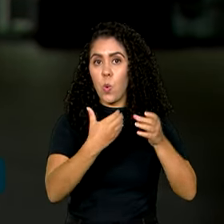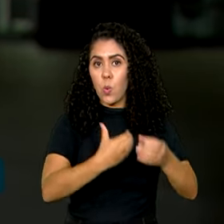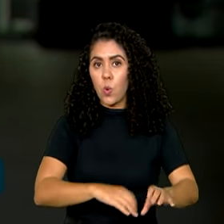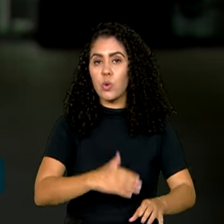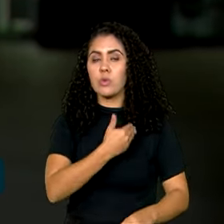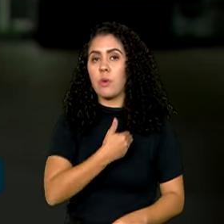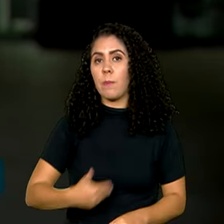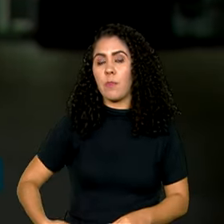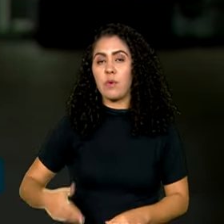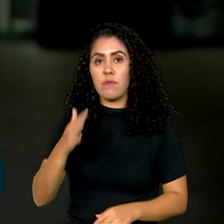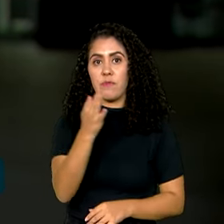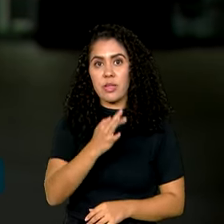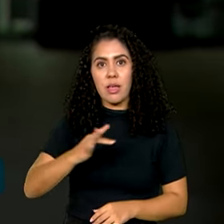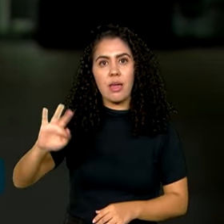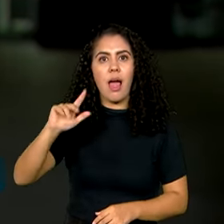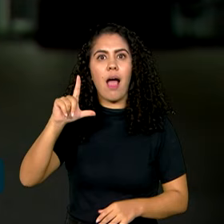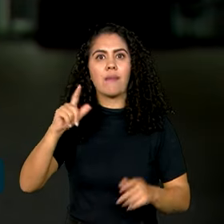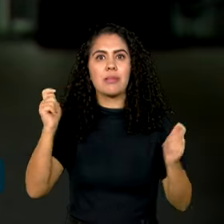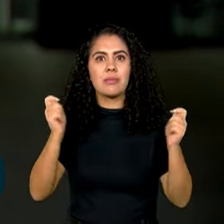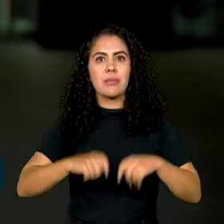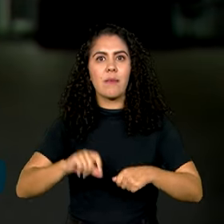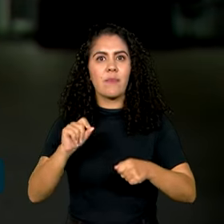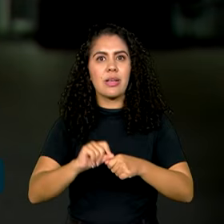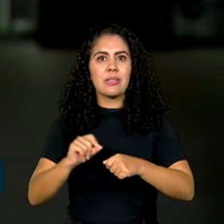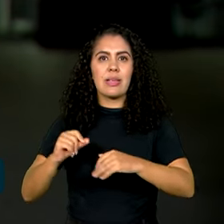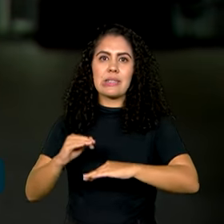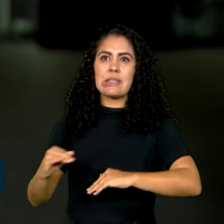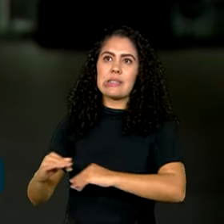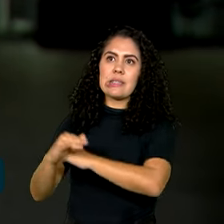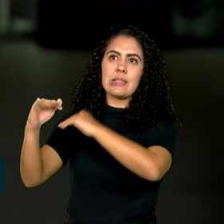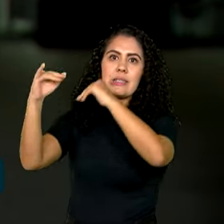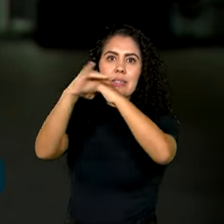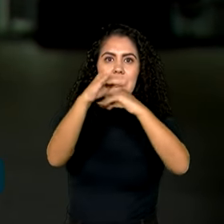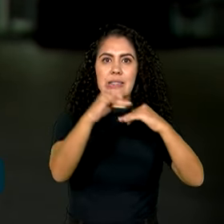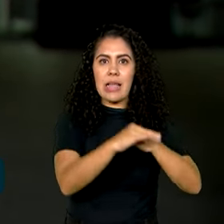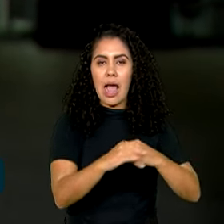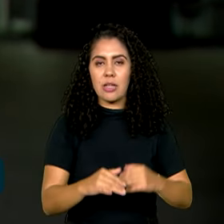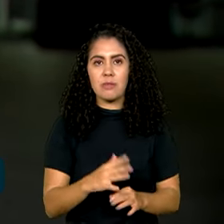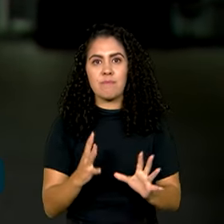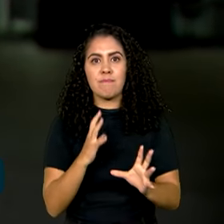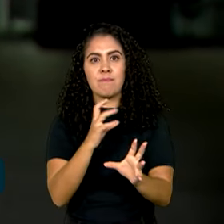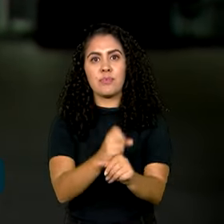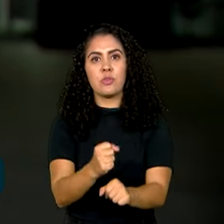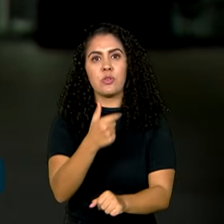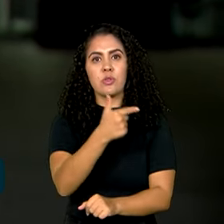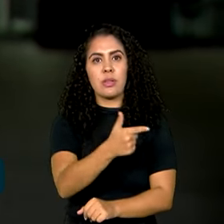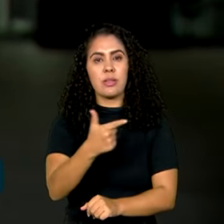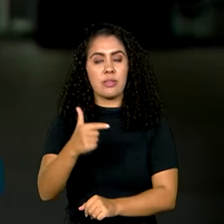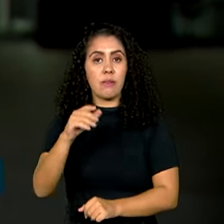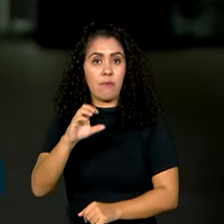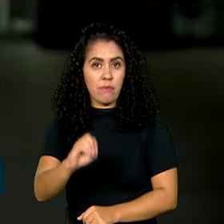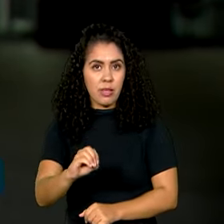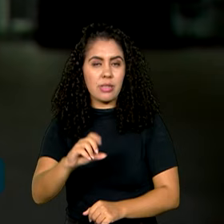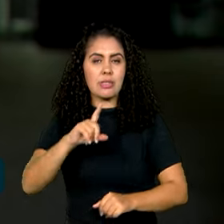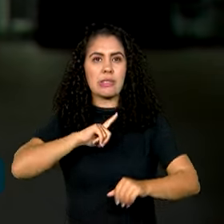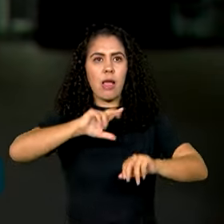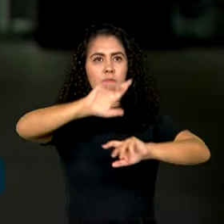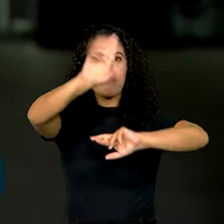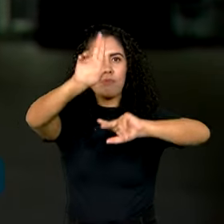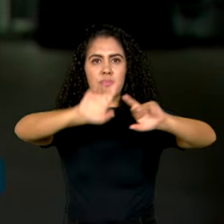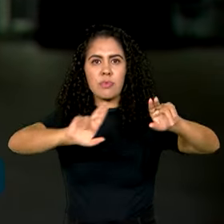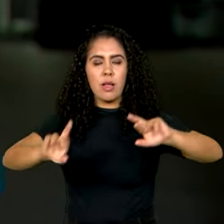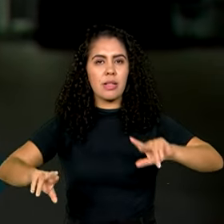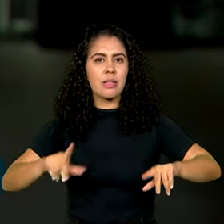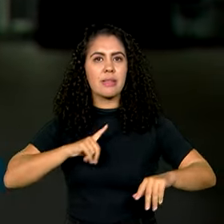em tantas cidades. São 220. E com isso, o serviço público tende a ficar mais diversificado, porque mais